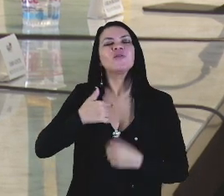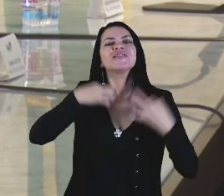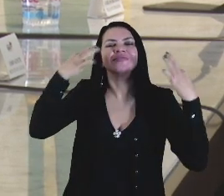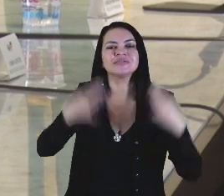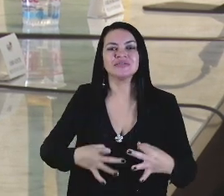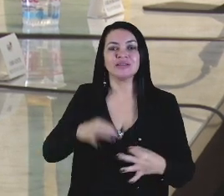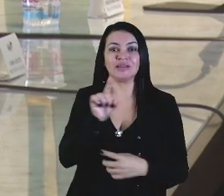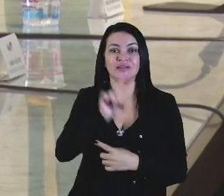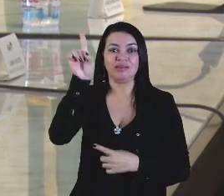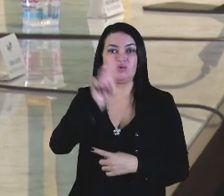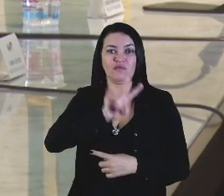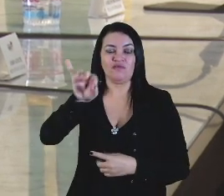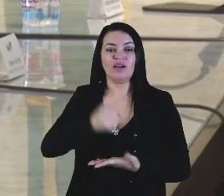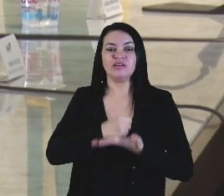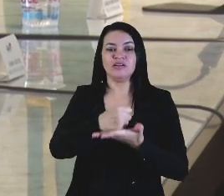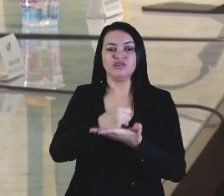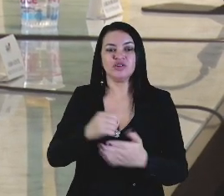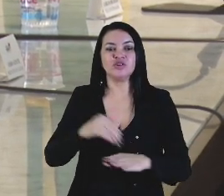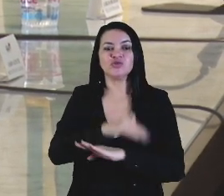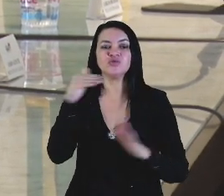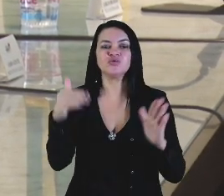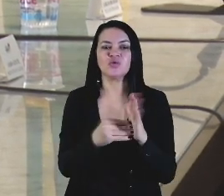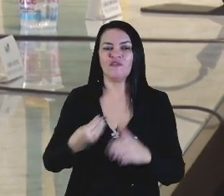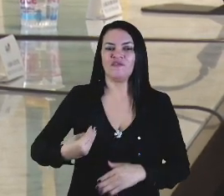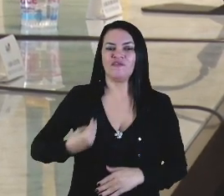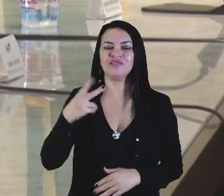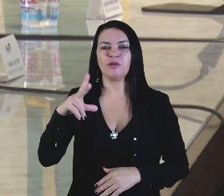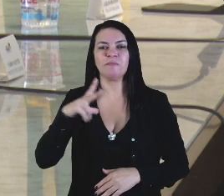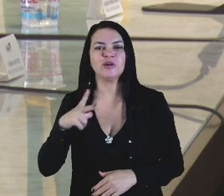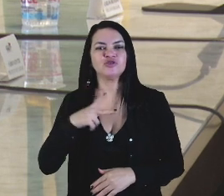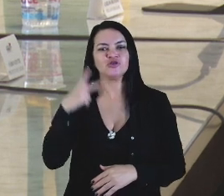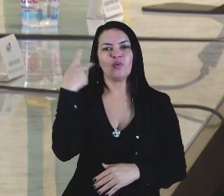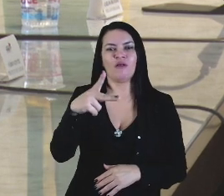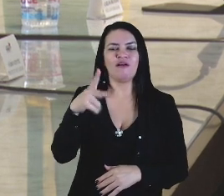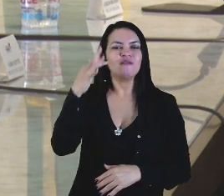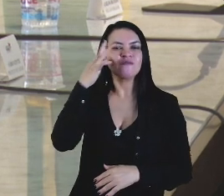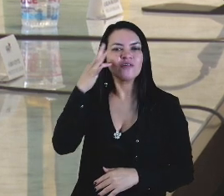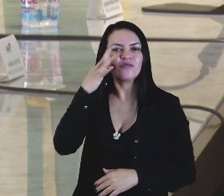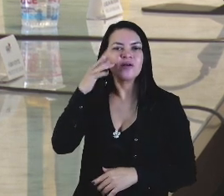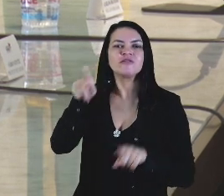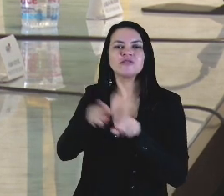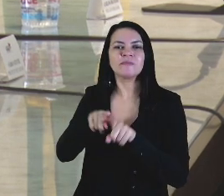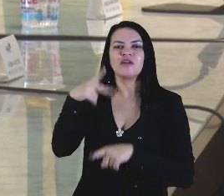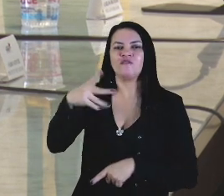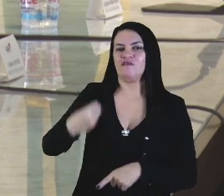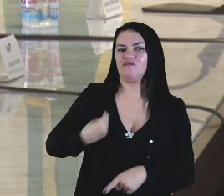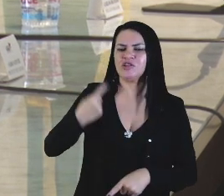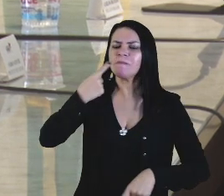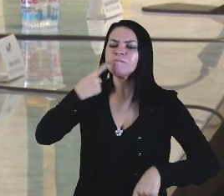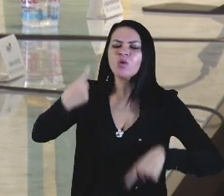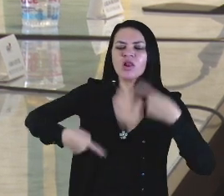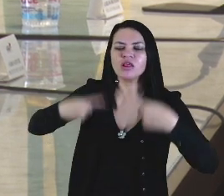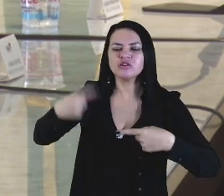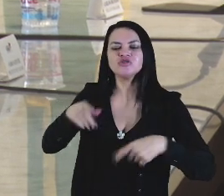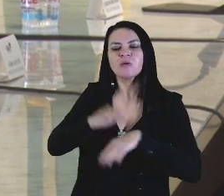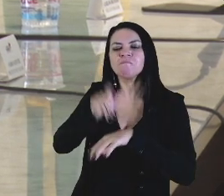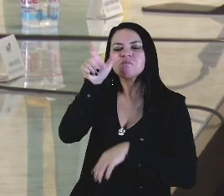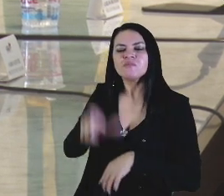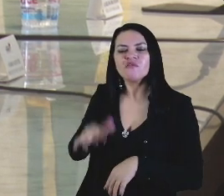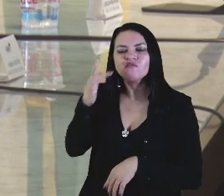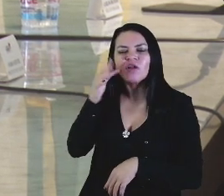estará retribuindo na sua vida particular, pessoal e política, pela pessoa que você é,